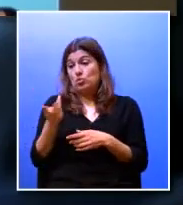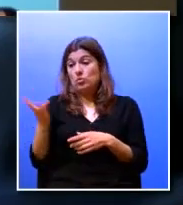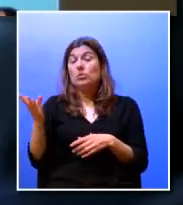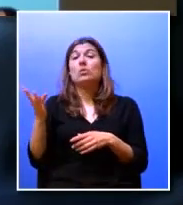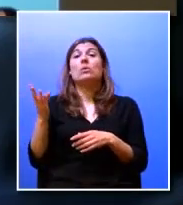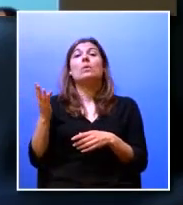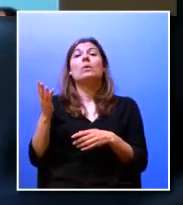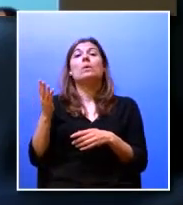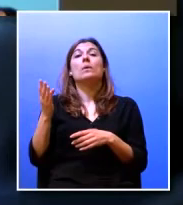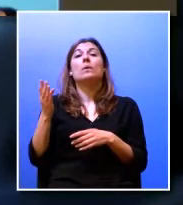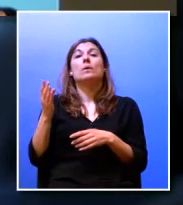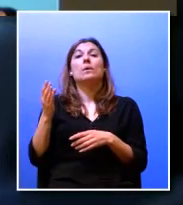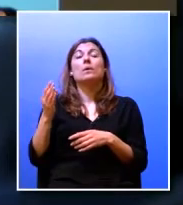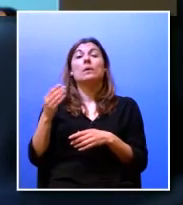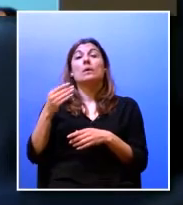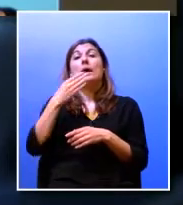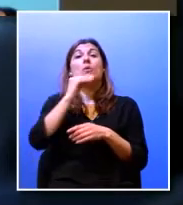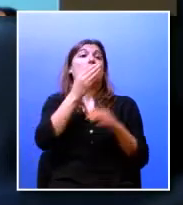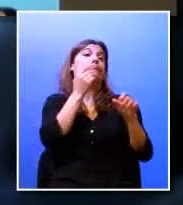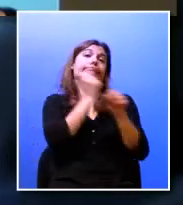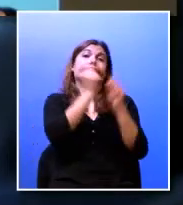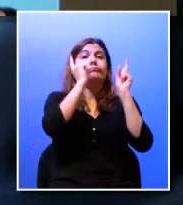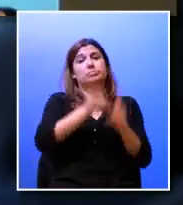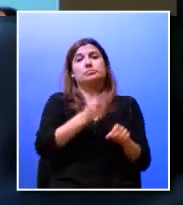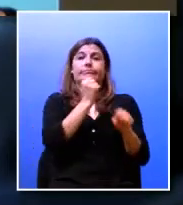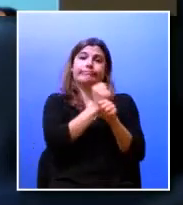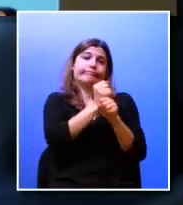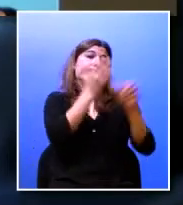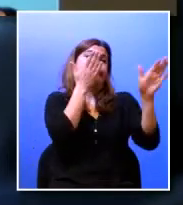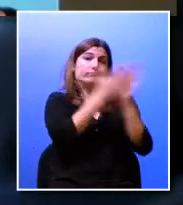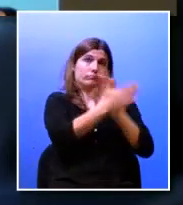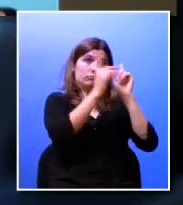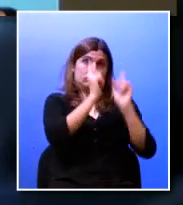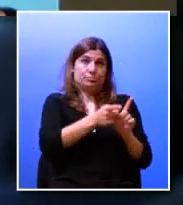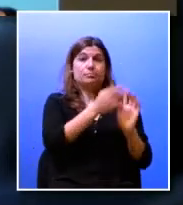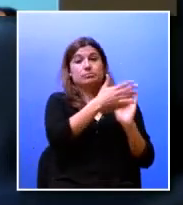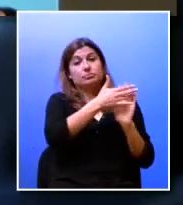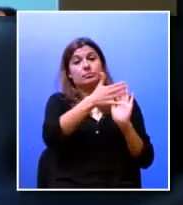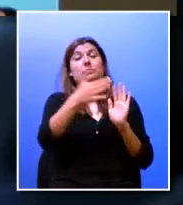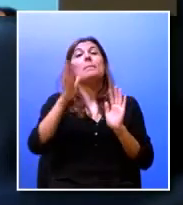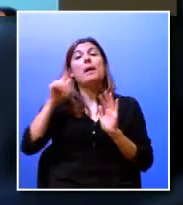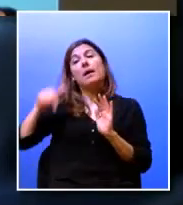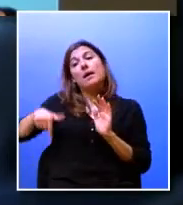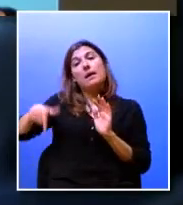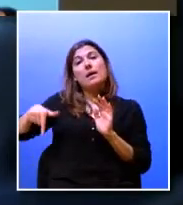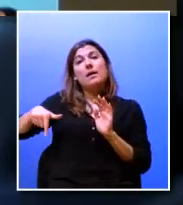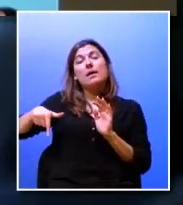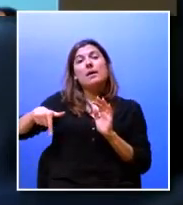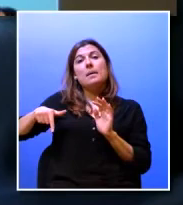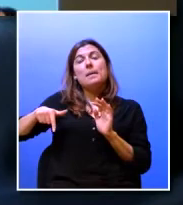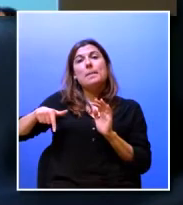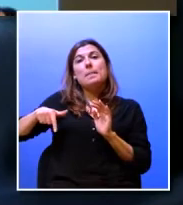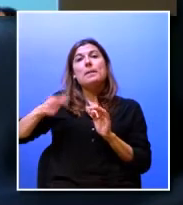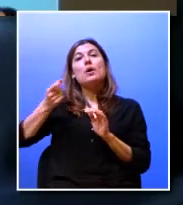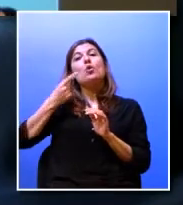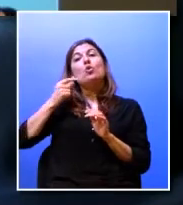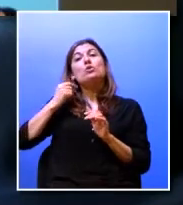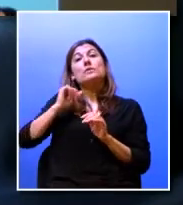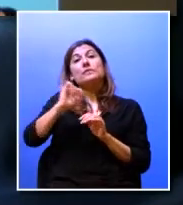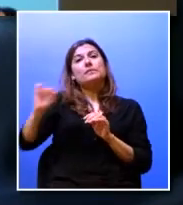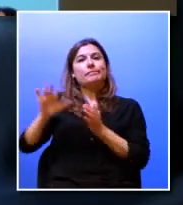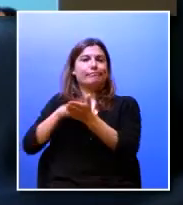acabam porque os alunos entram no mercado de trabalho acabam por não concluir os seus cursos